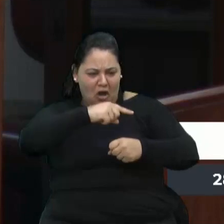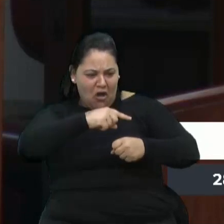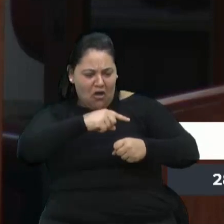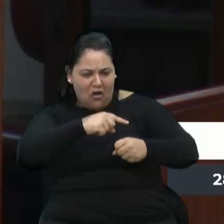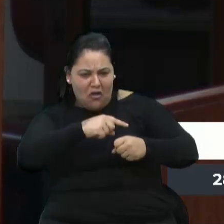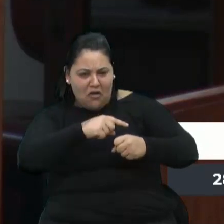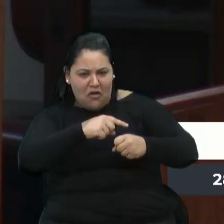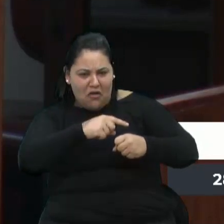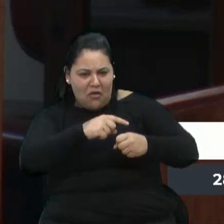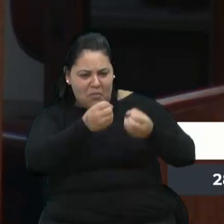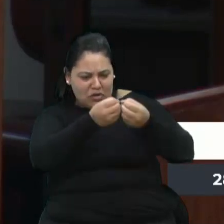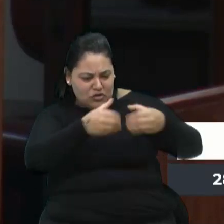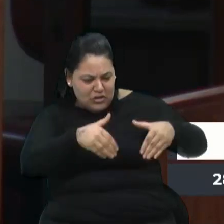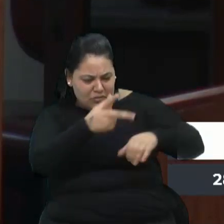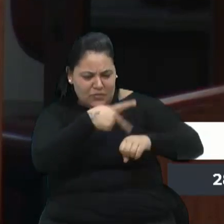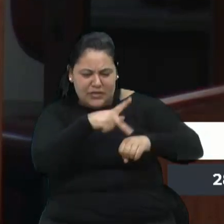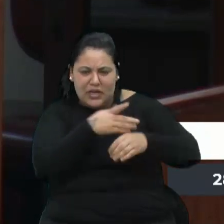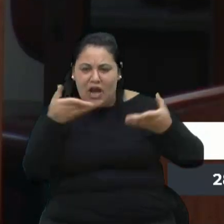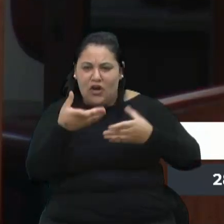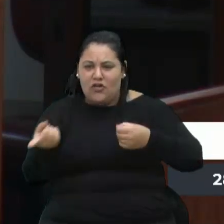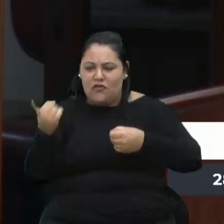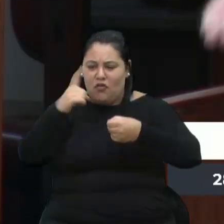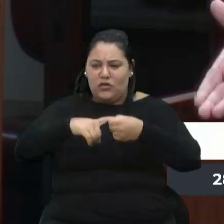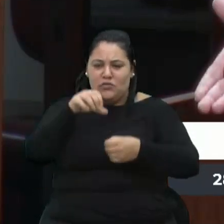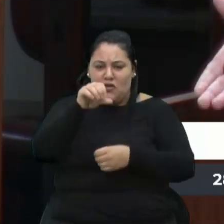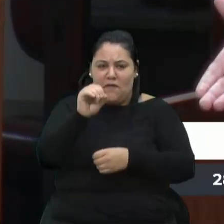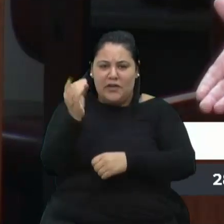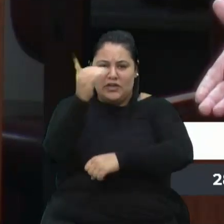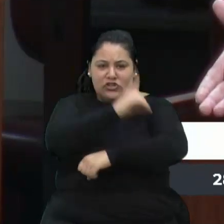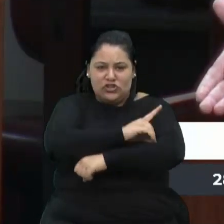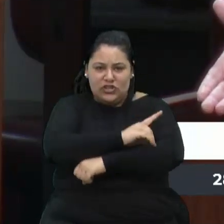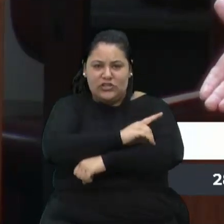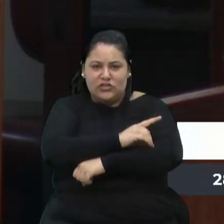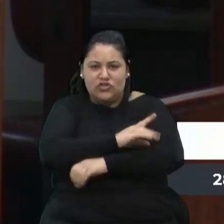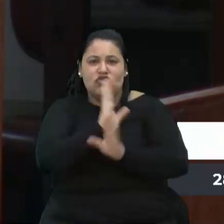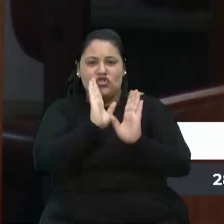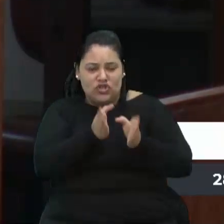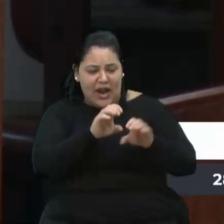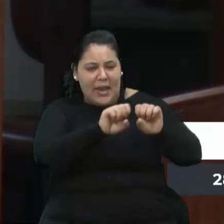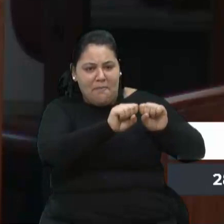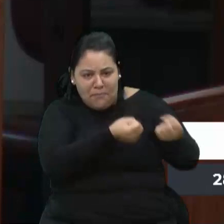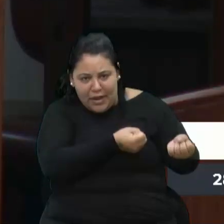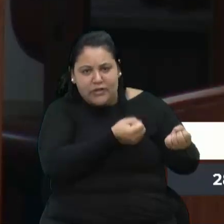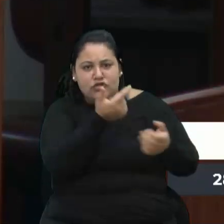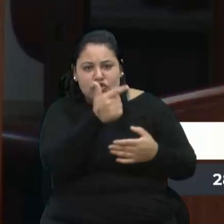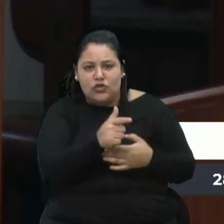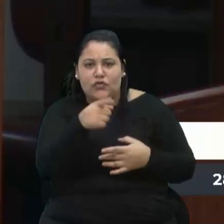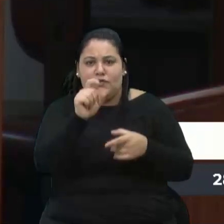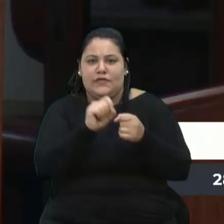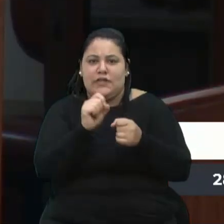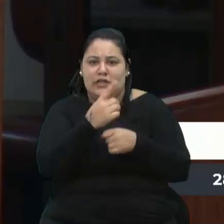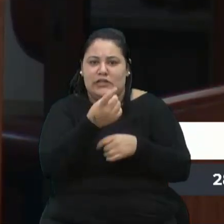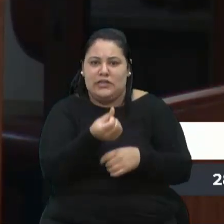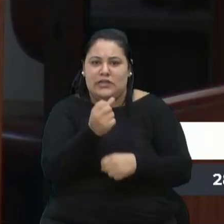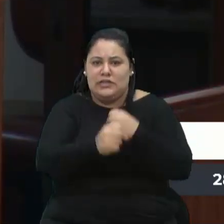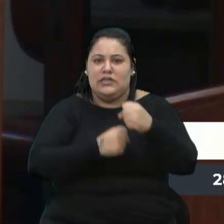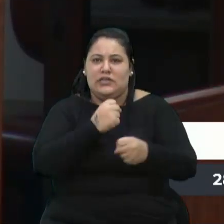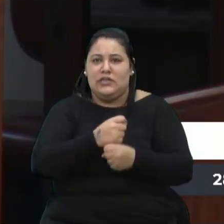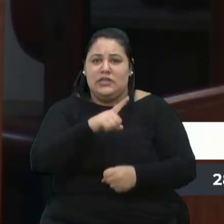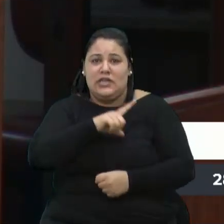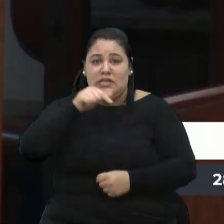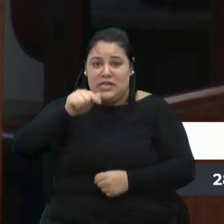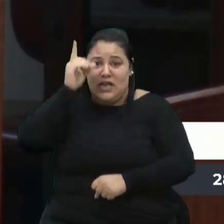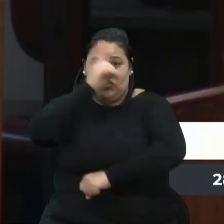Agora eles voltaram. Em 90 dias eles estão destruindo o que fizeram em 16 anos. Não fizeram nada. Ela tem 7 dias para vir